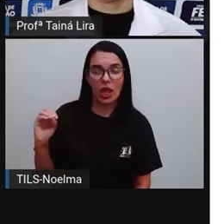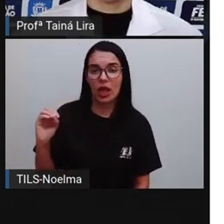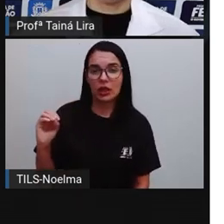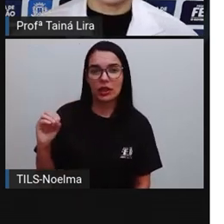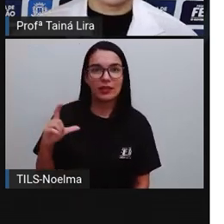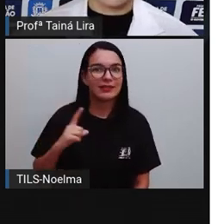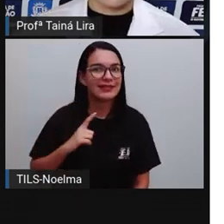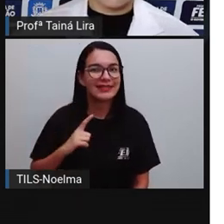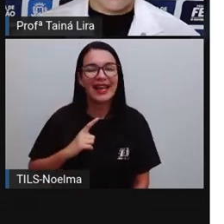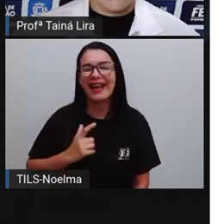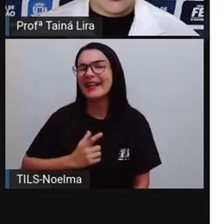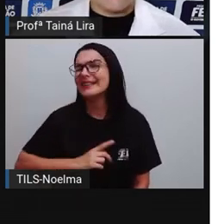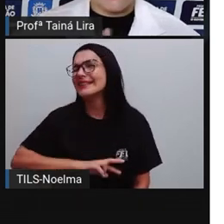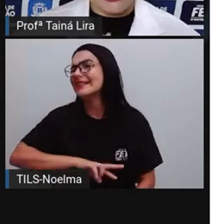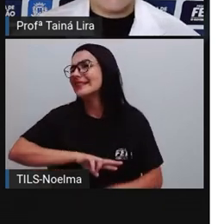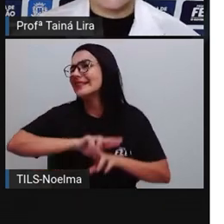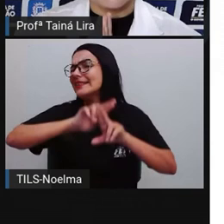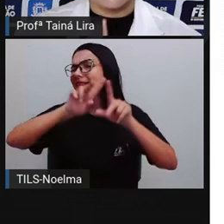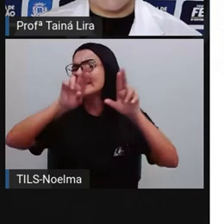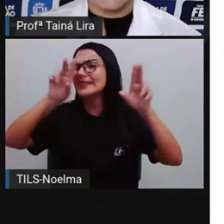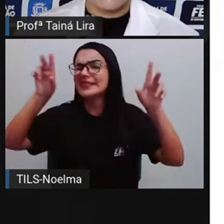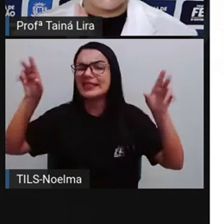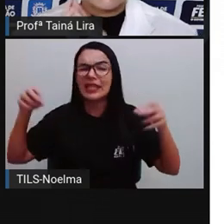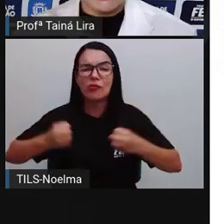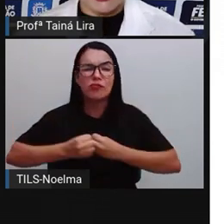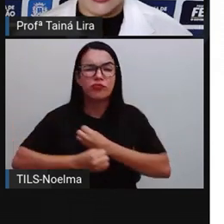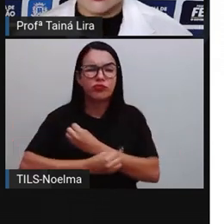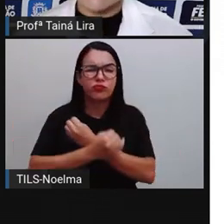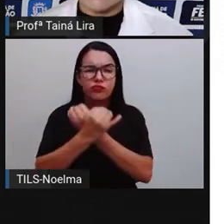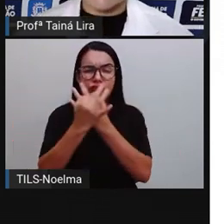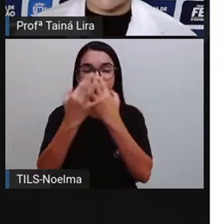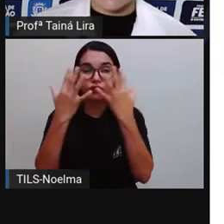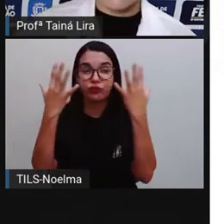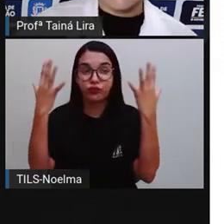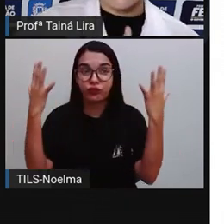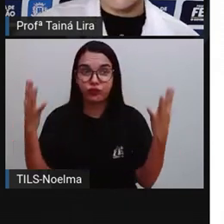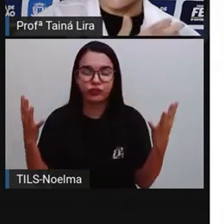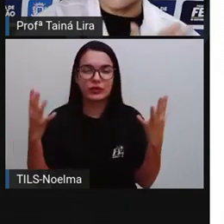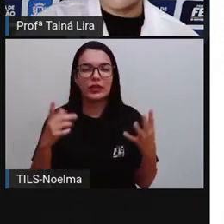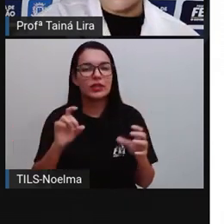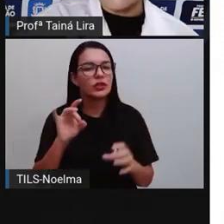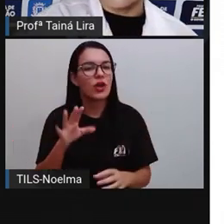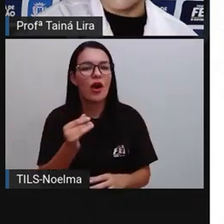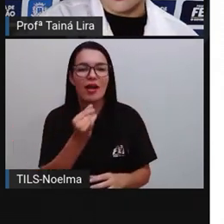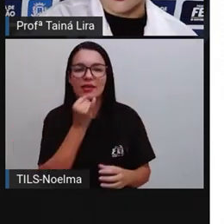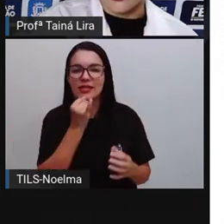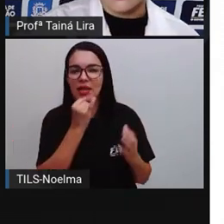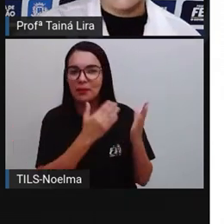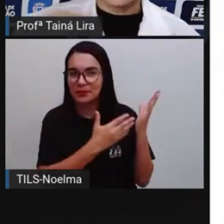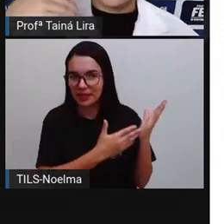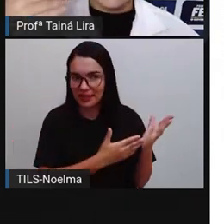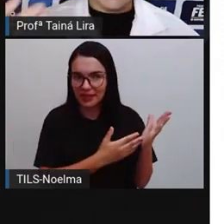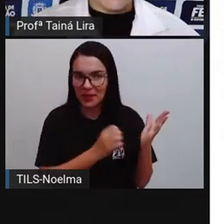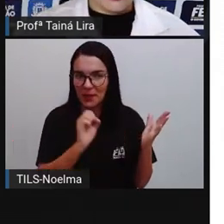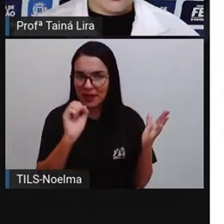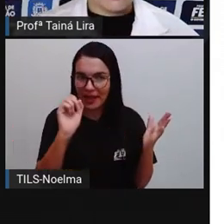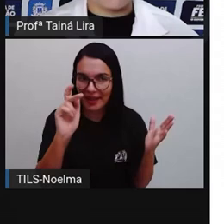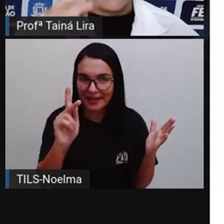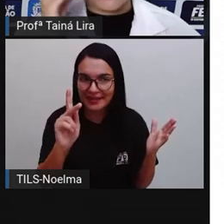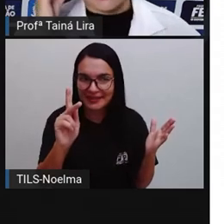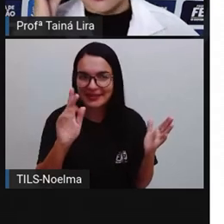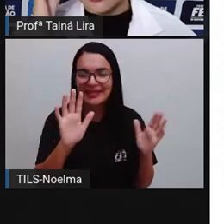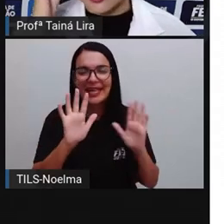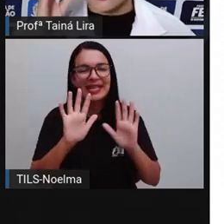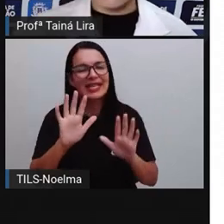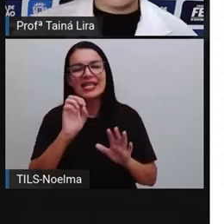São números aí que vão aparecer o algarismo 8. Porque a pró aqui está dando alguns exemplos. De repente aí na